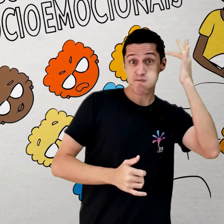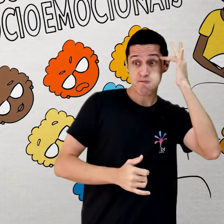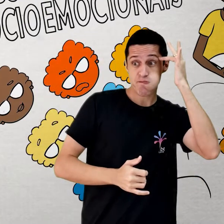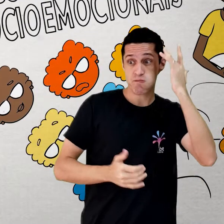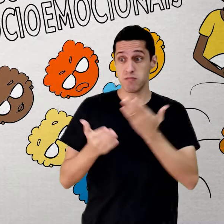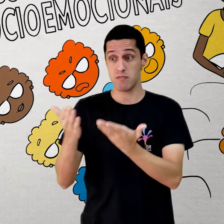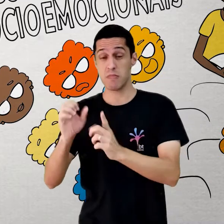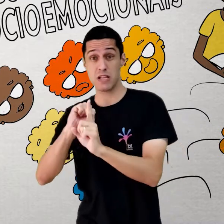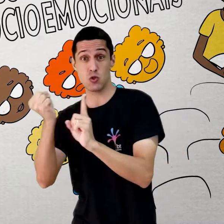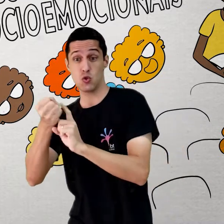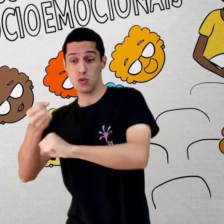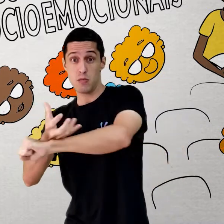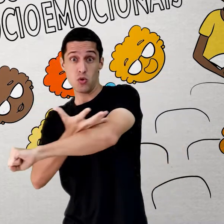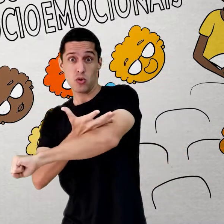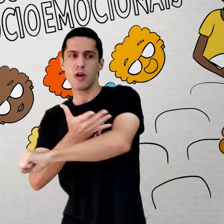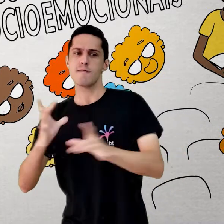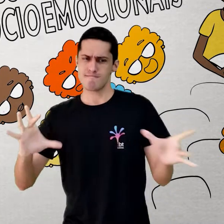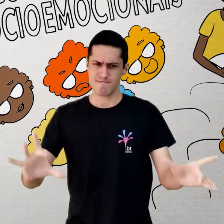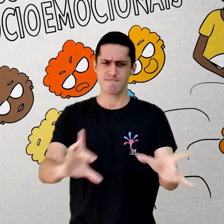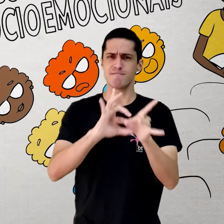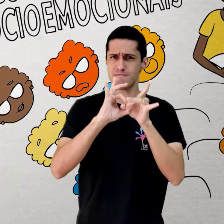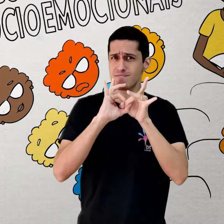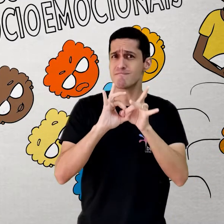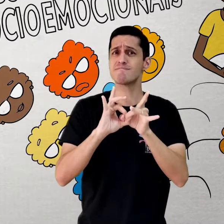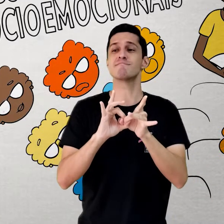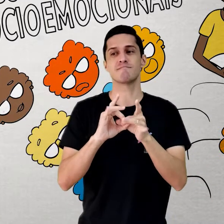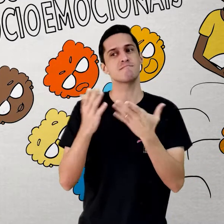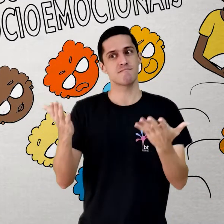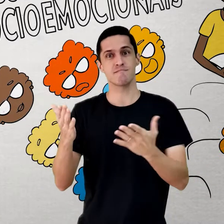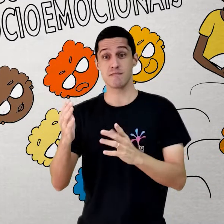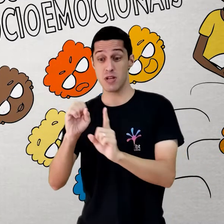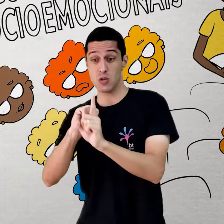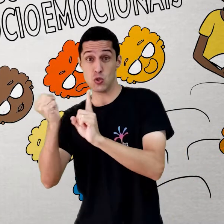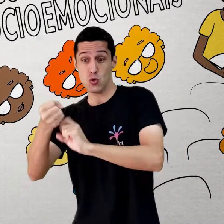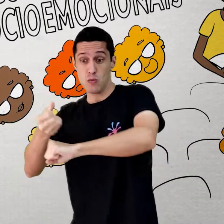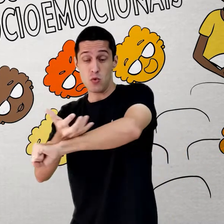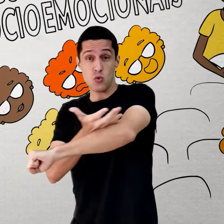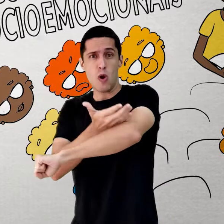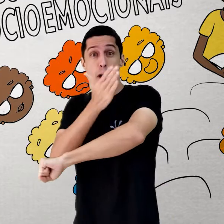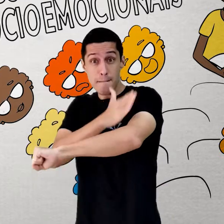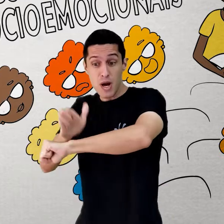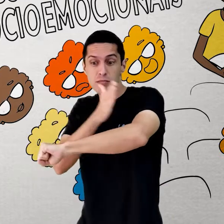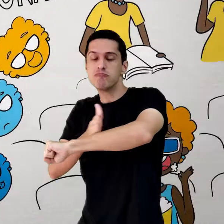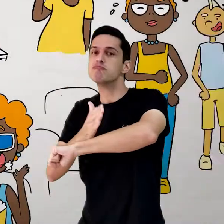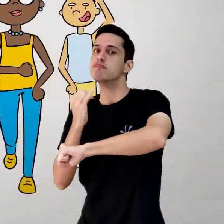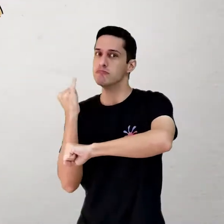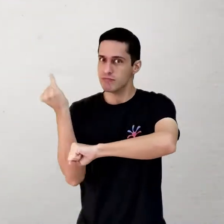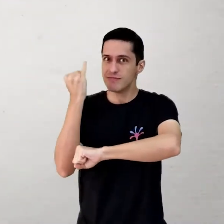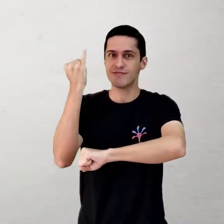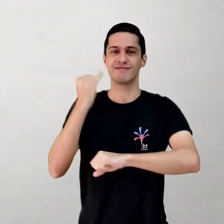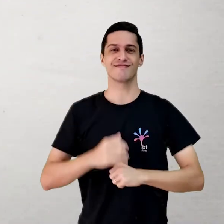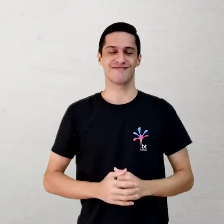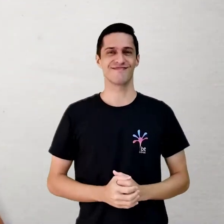influenciam mutuamente e, sendo assim, as competências socioemocionais também desempenham um papel importante na atuação